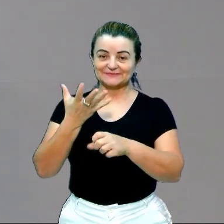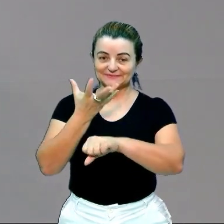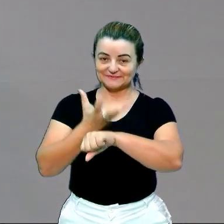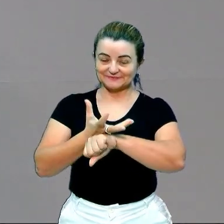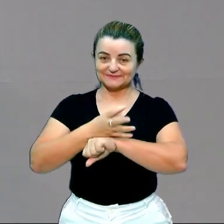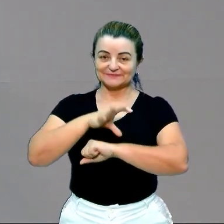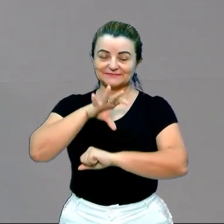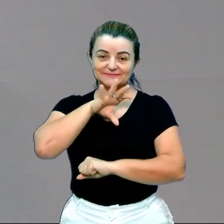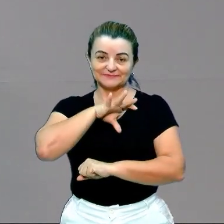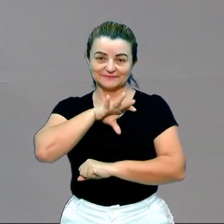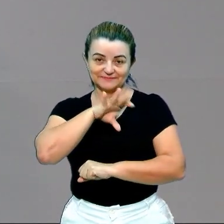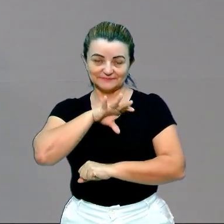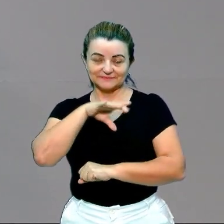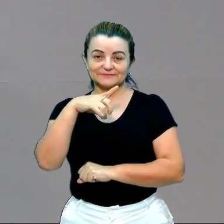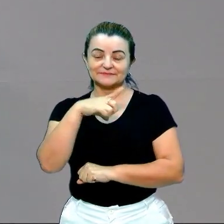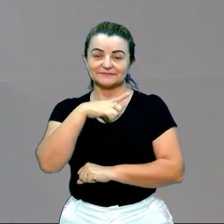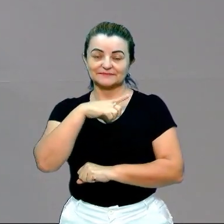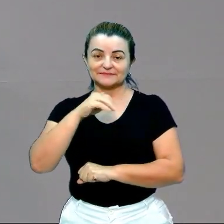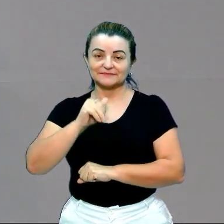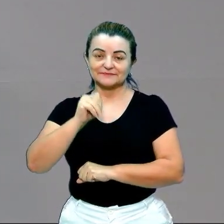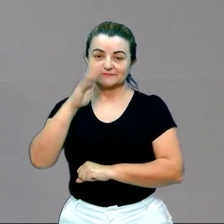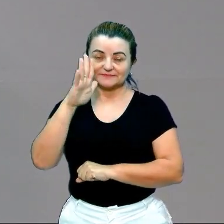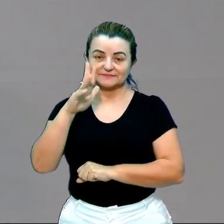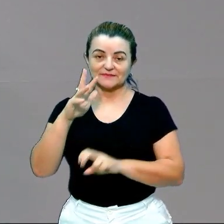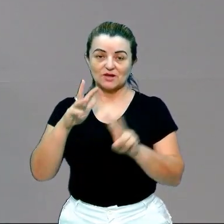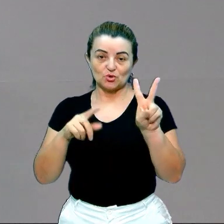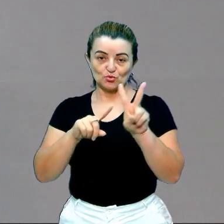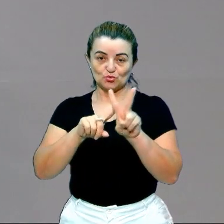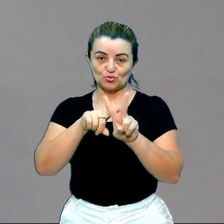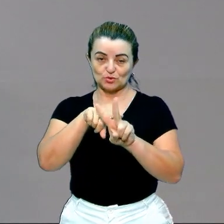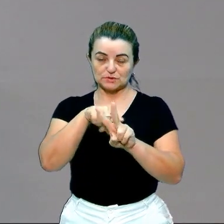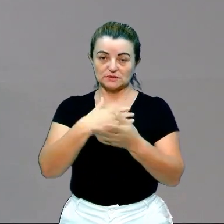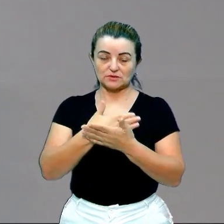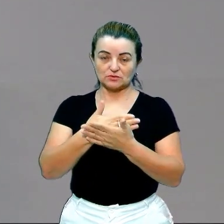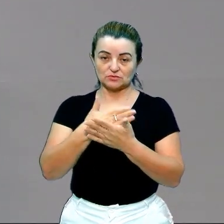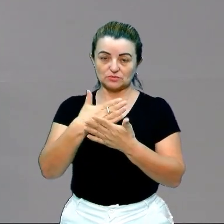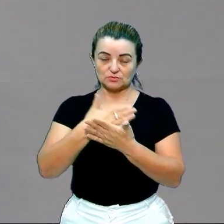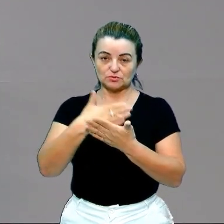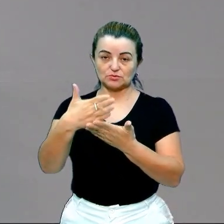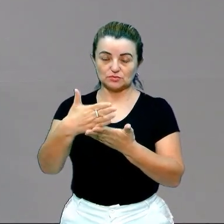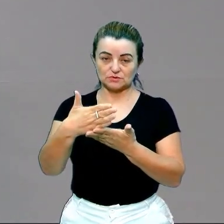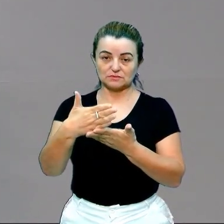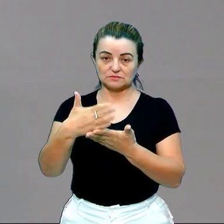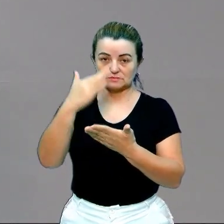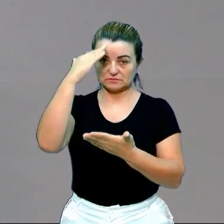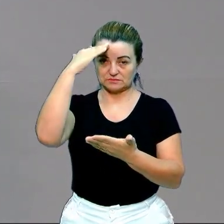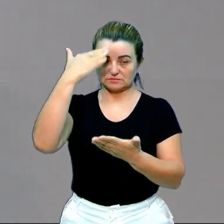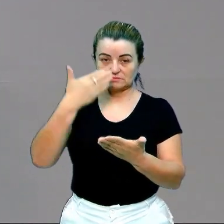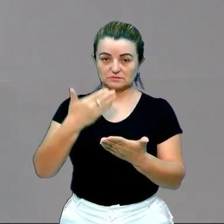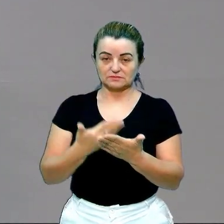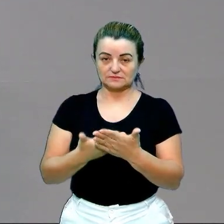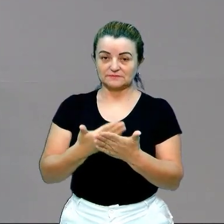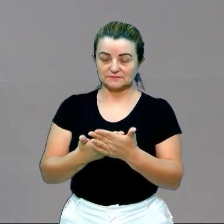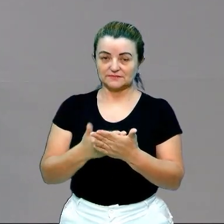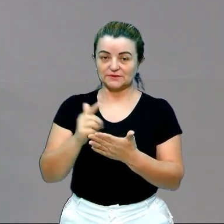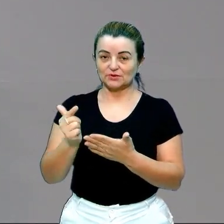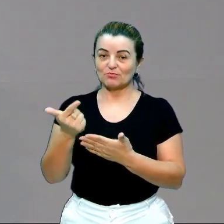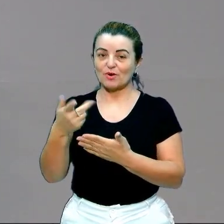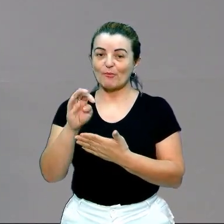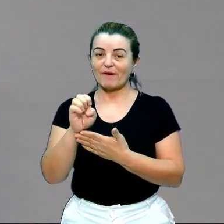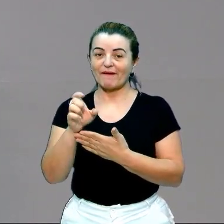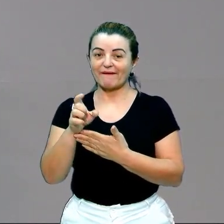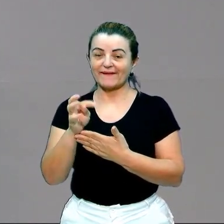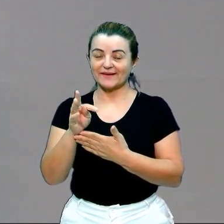portuguesa. Nós teremos mais duas aulas sobre introdução, e acredito que uma extra, que eu vou falar exatamente